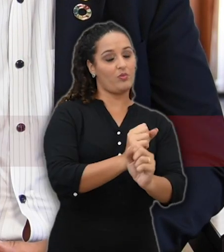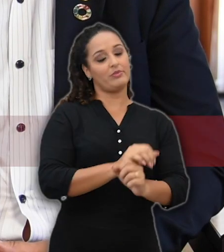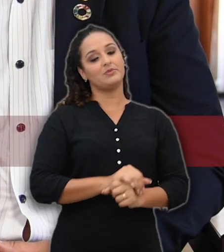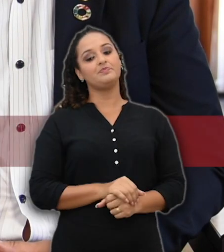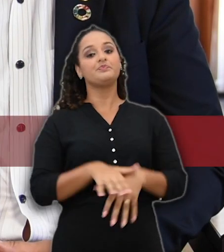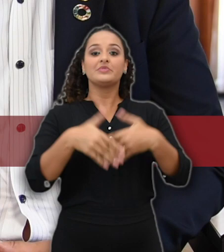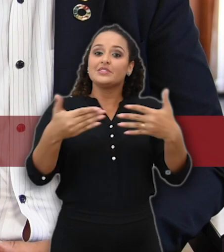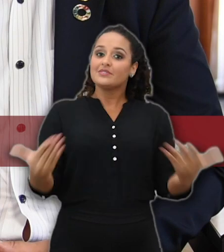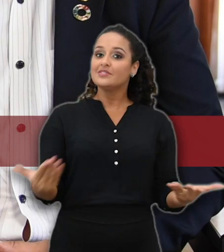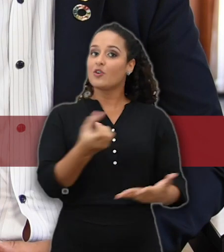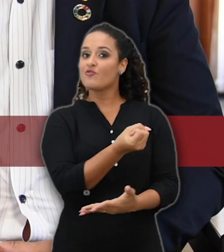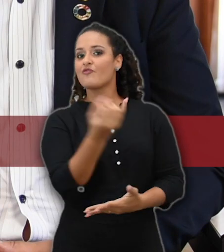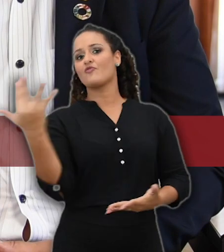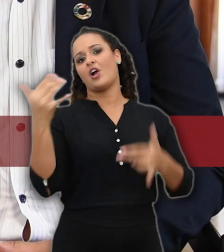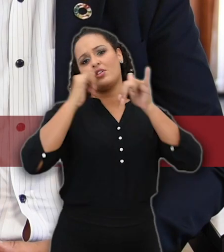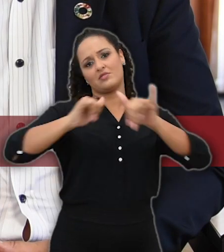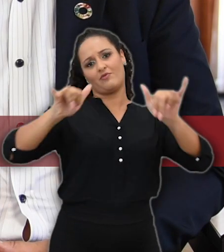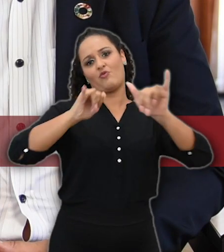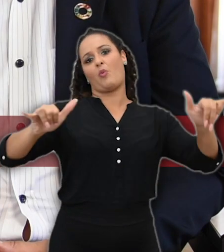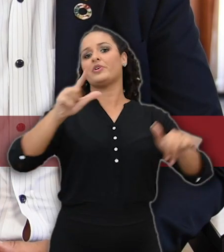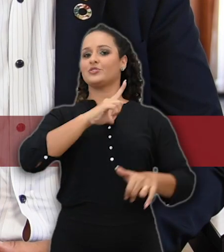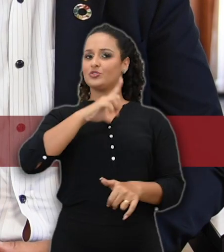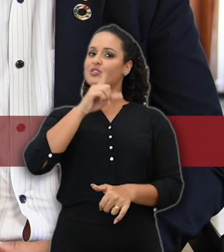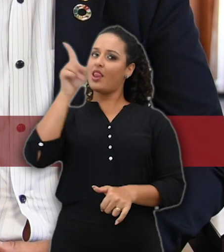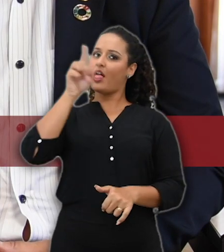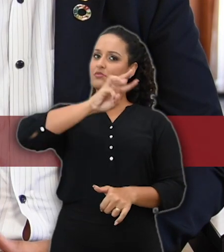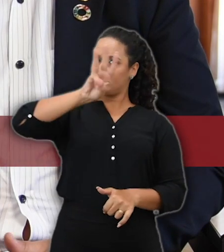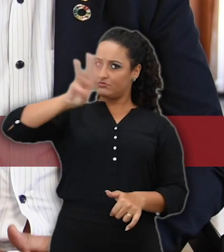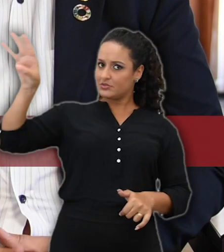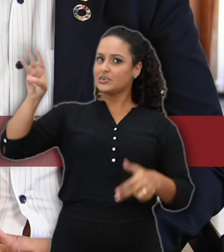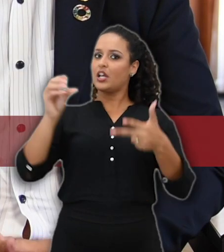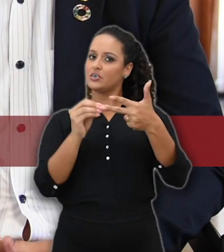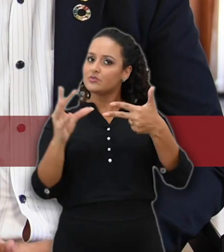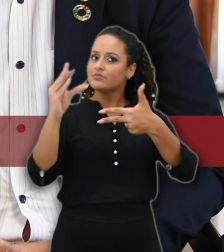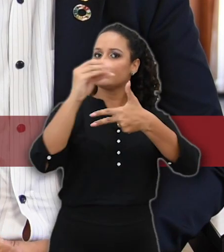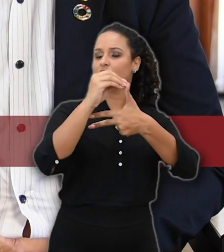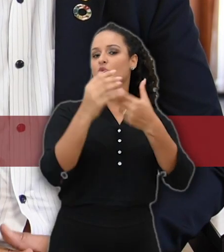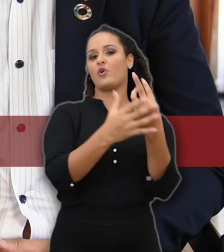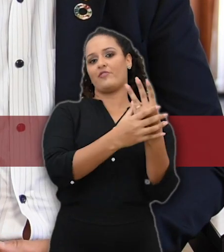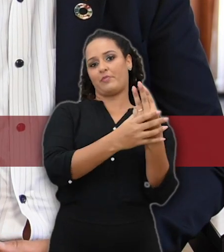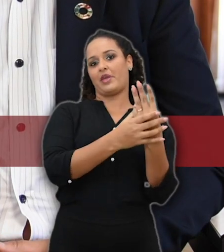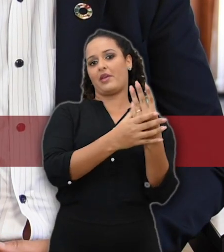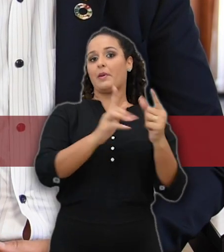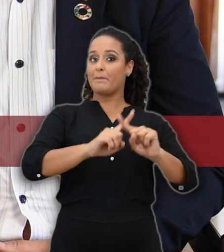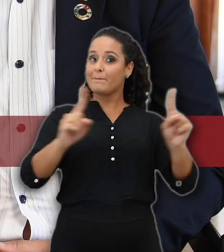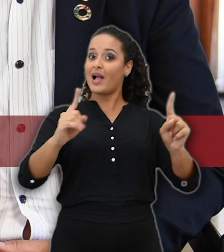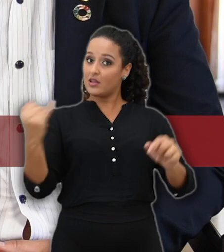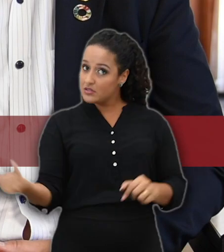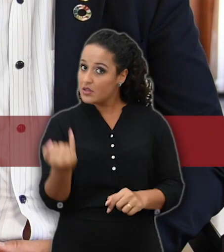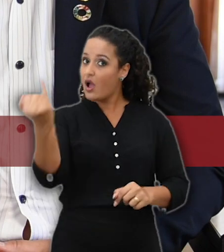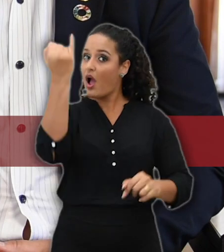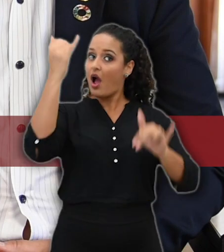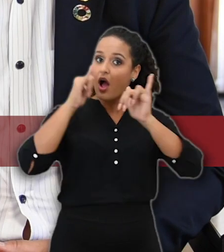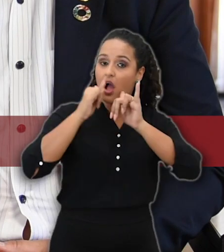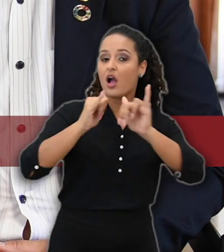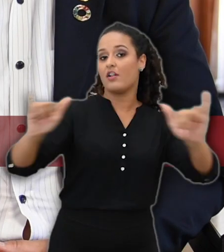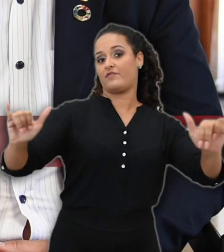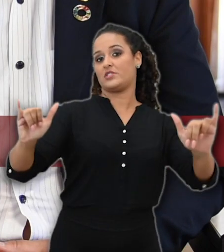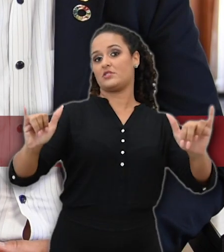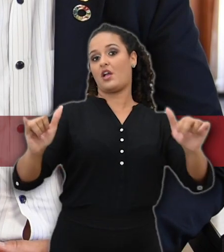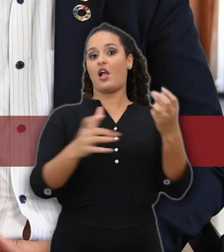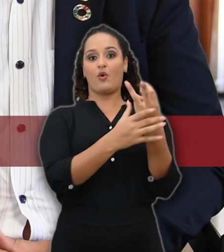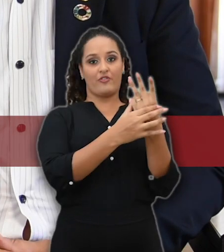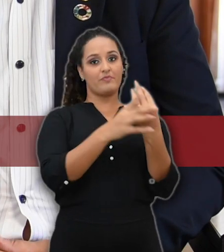as demais informações estão todas disponíveis lá na página do Sisu, da UFPE, mas é importante você saber que a